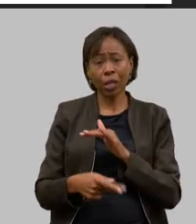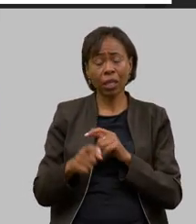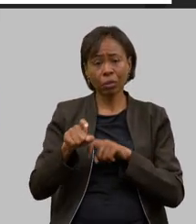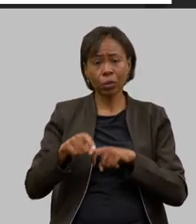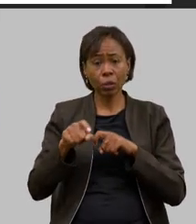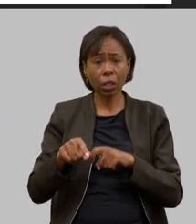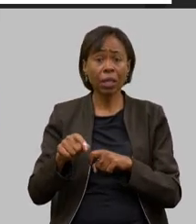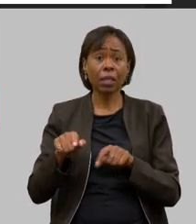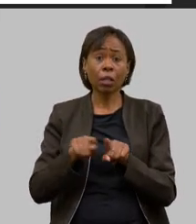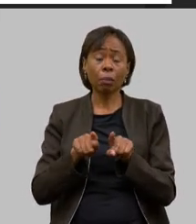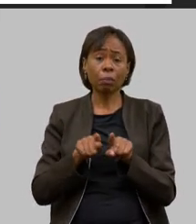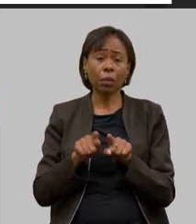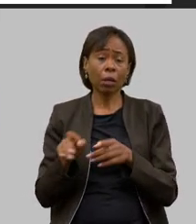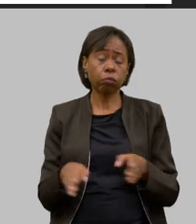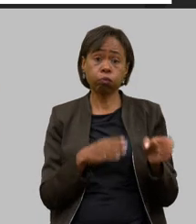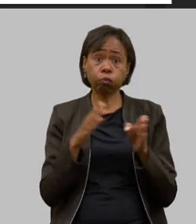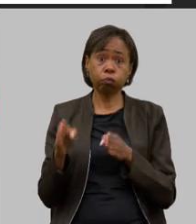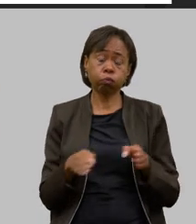de produção